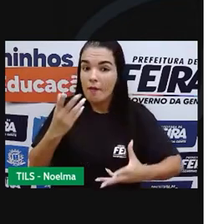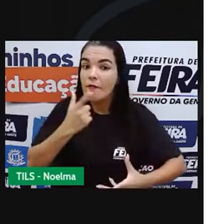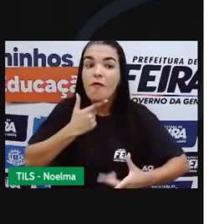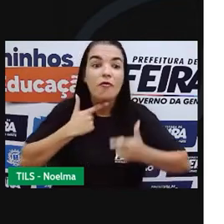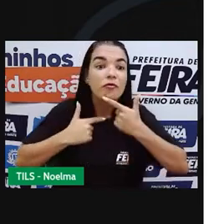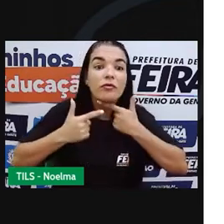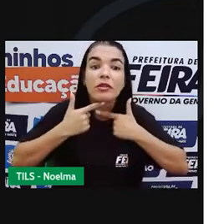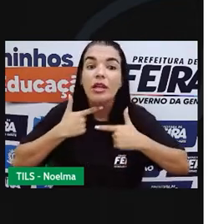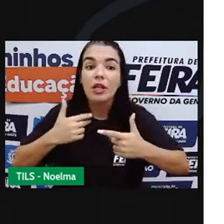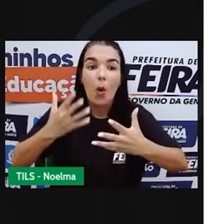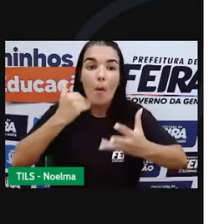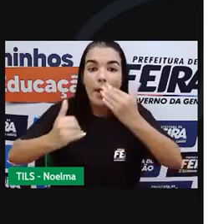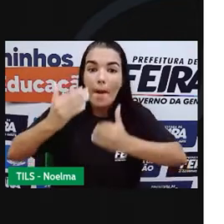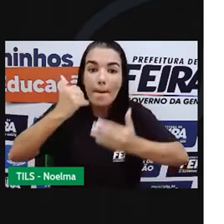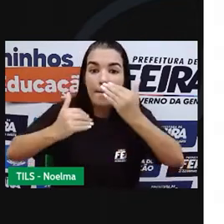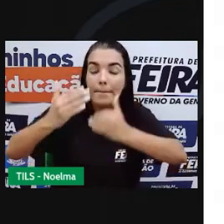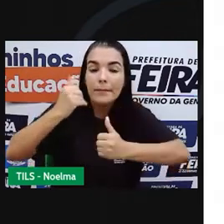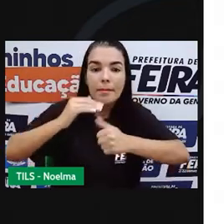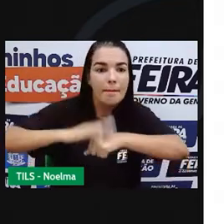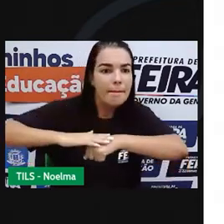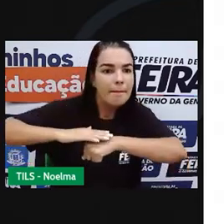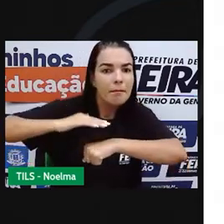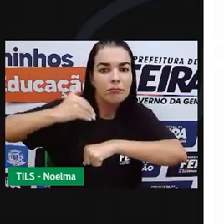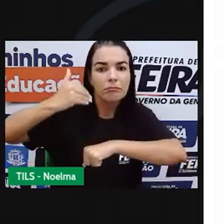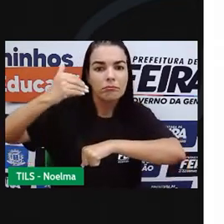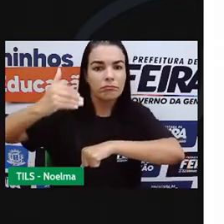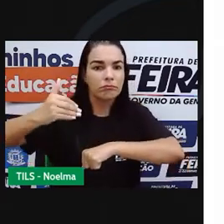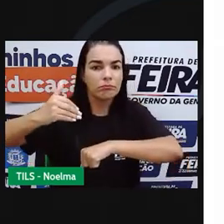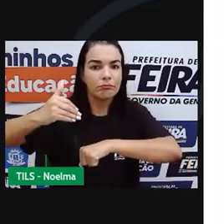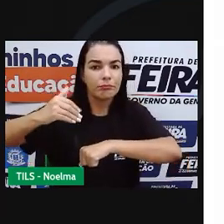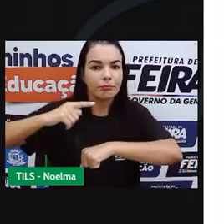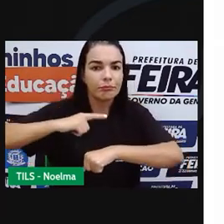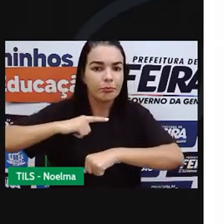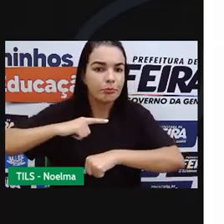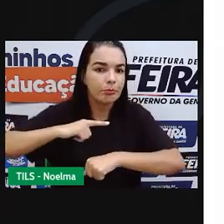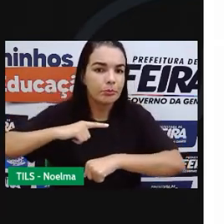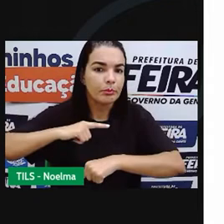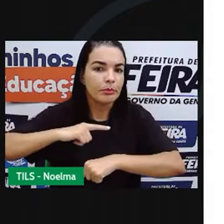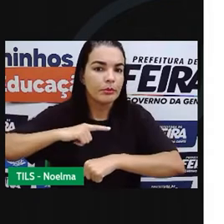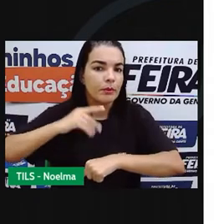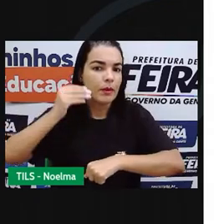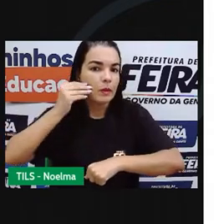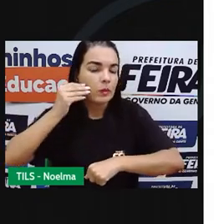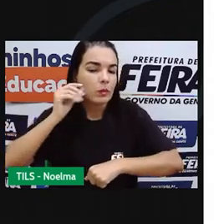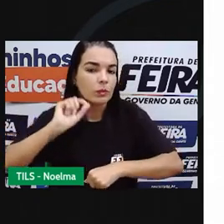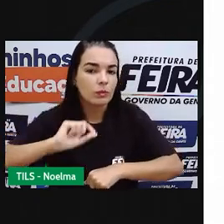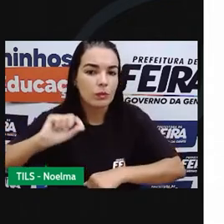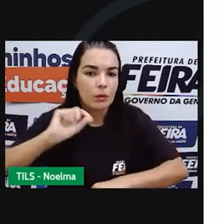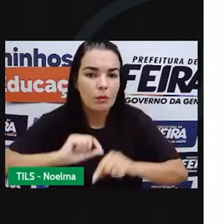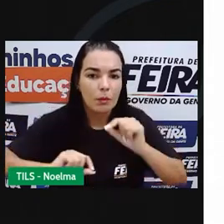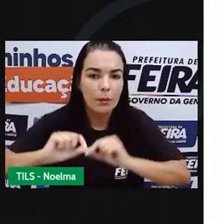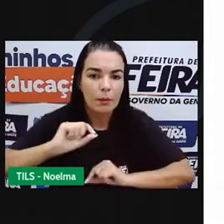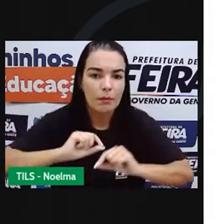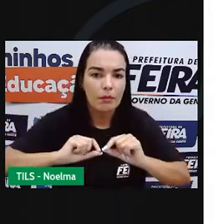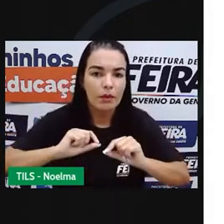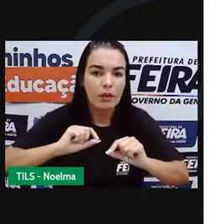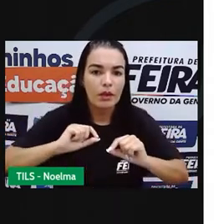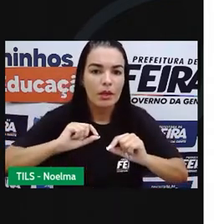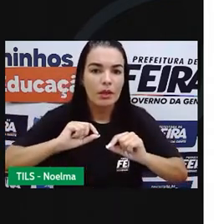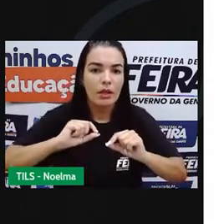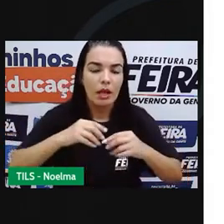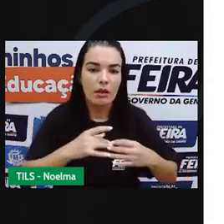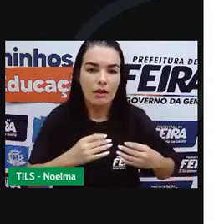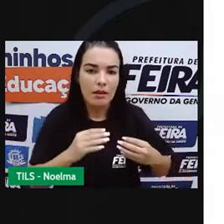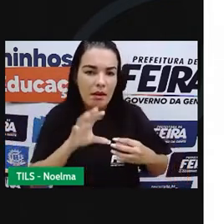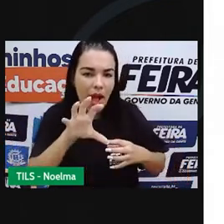um sentimento de impotência, de incapacidade, de não controlar a sua alimentação. E aí buscam